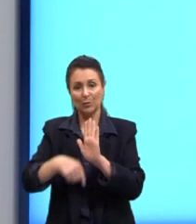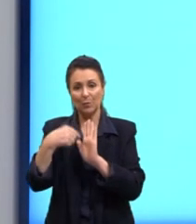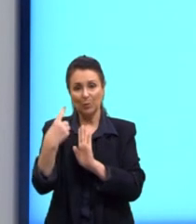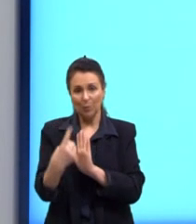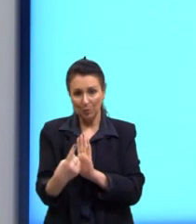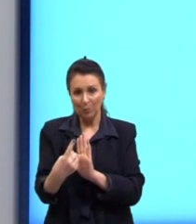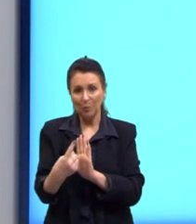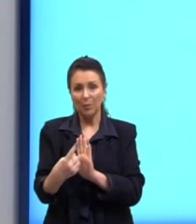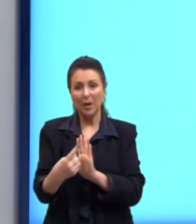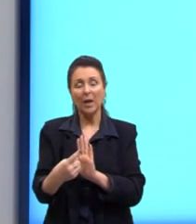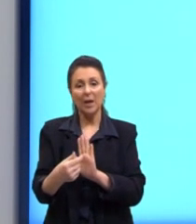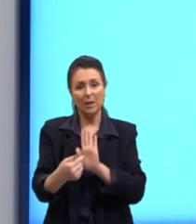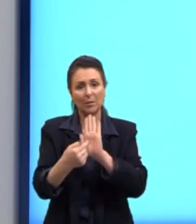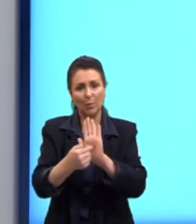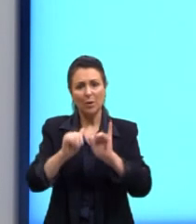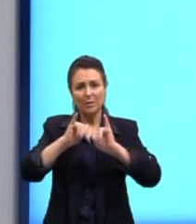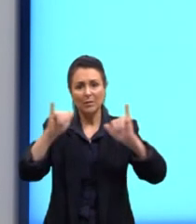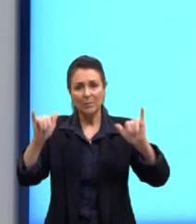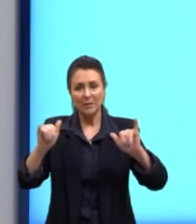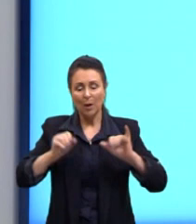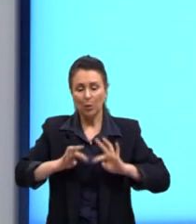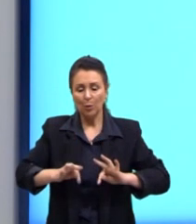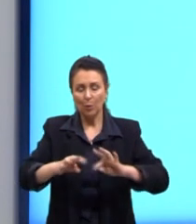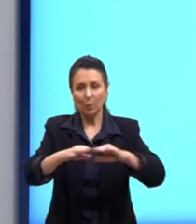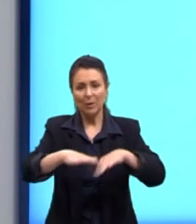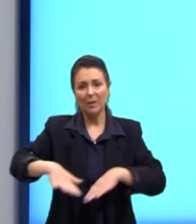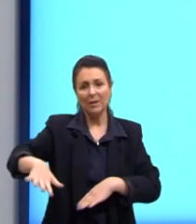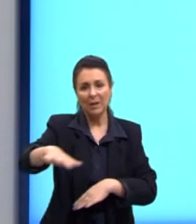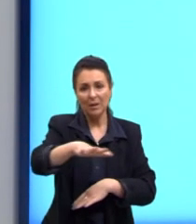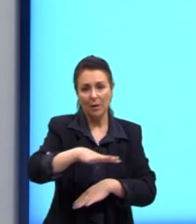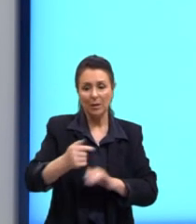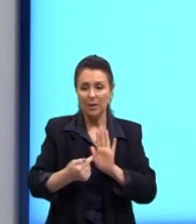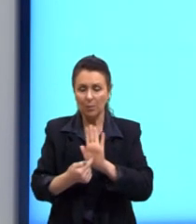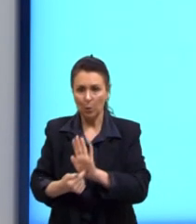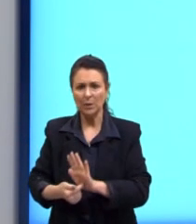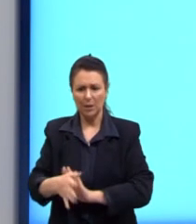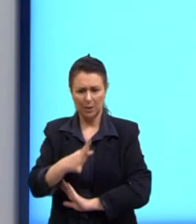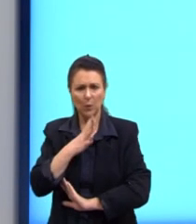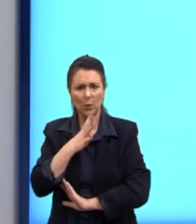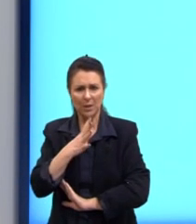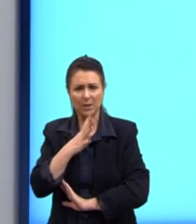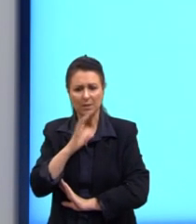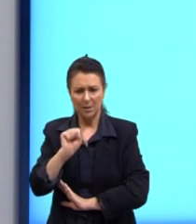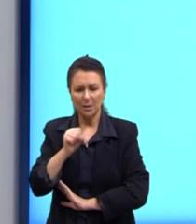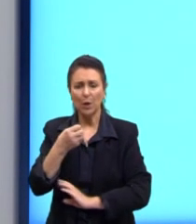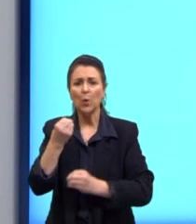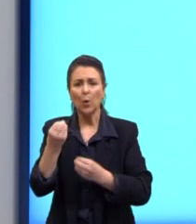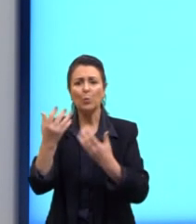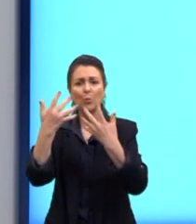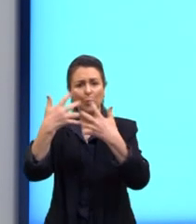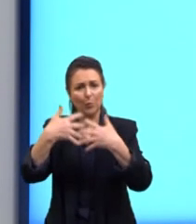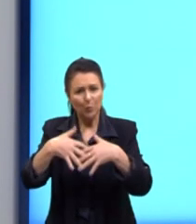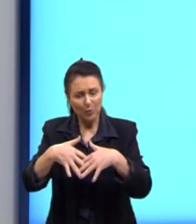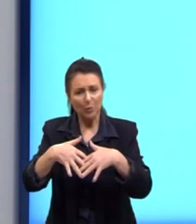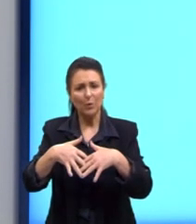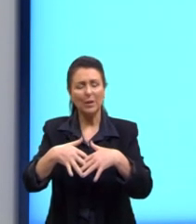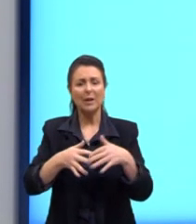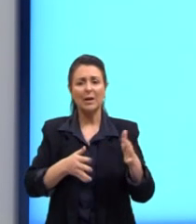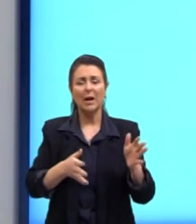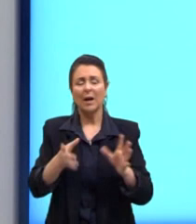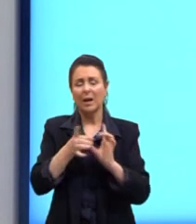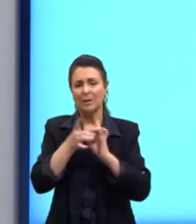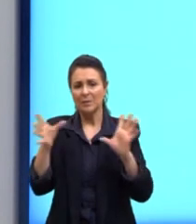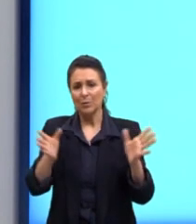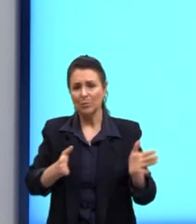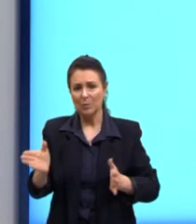uma informação a respeito do território que demonstra que ele tem conhecimento de como funciona a democratização do acesso ao